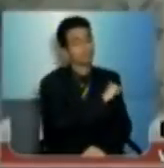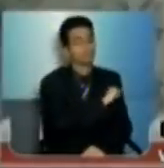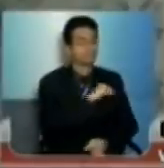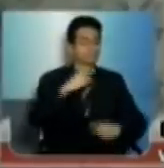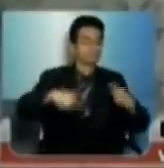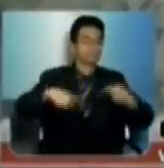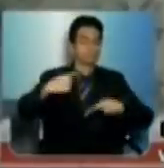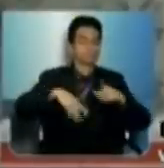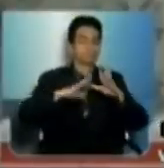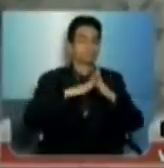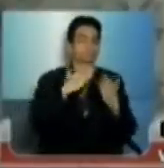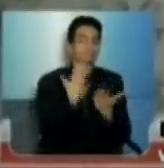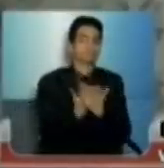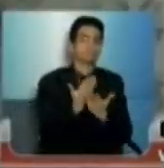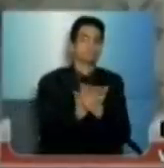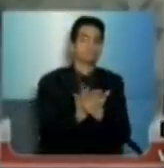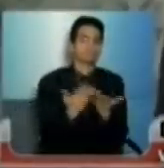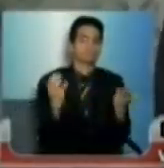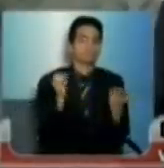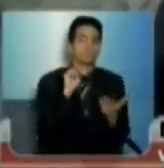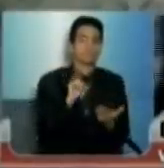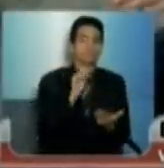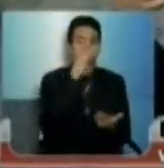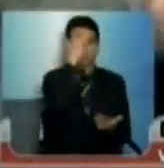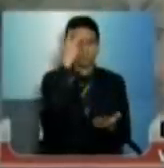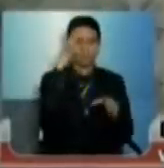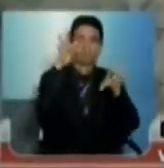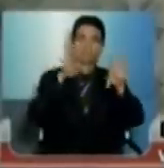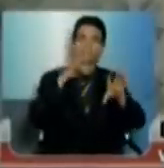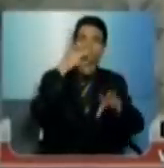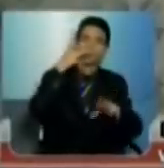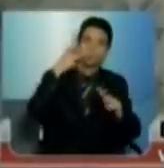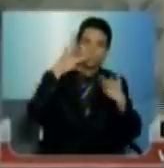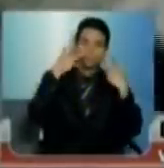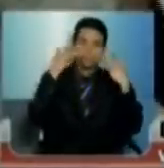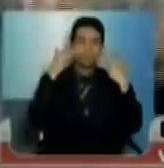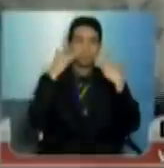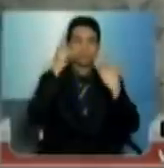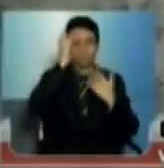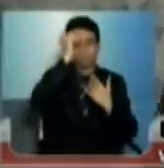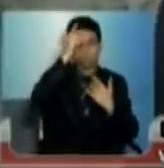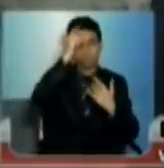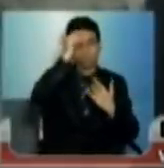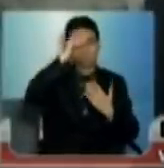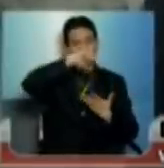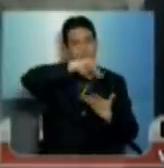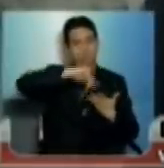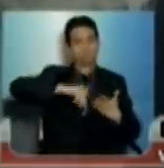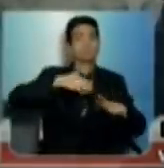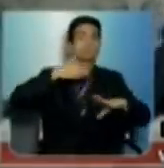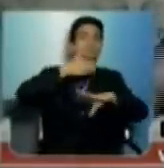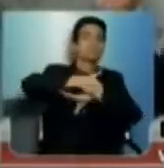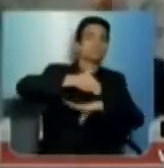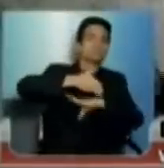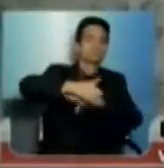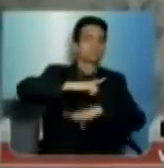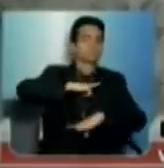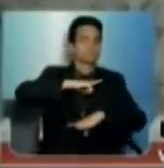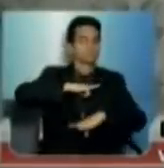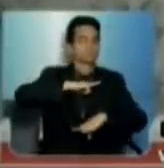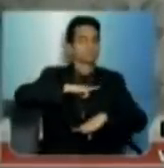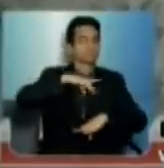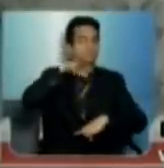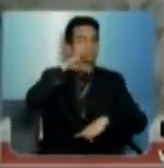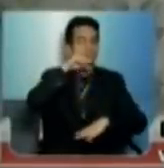públicas, porque há um impacto. Quanto mais acesso à cultura tem o professor, tem o educador, tem o servidor, o